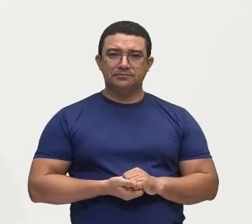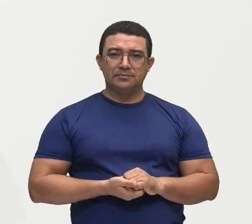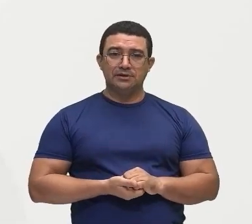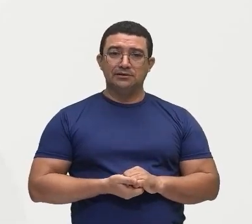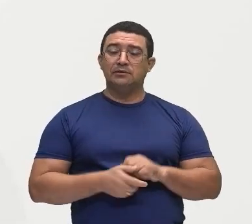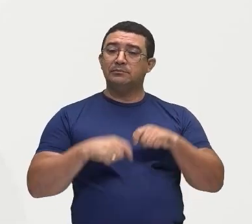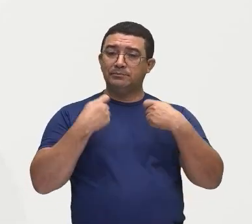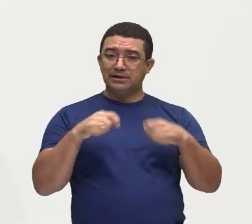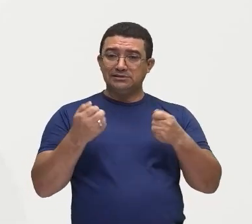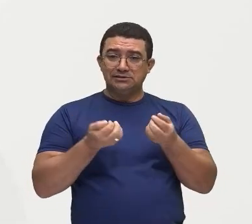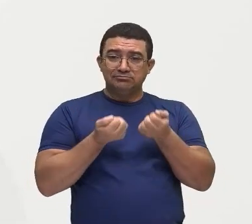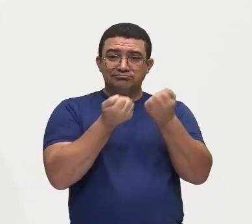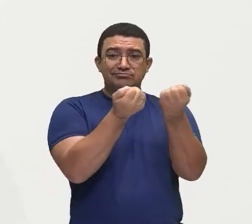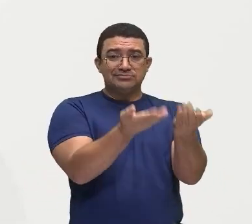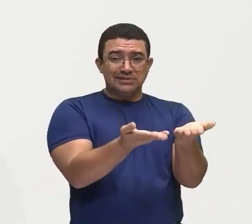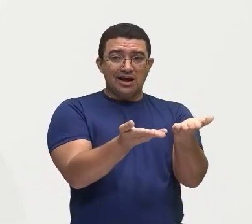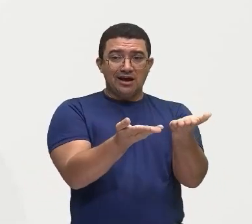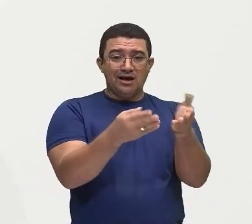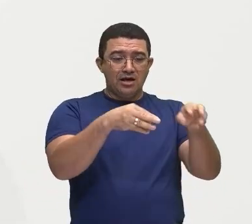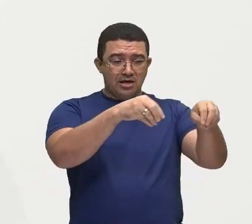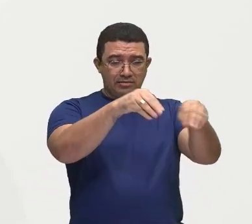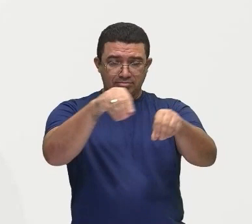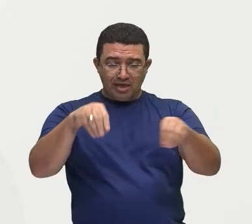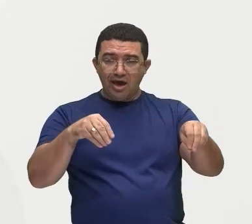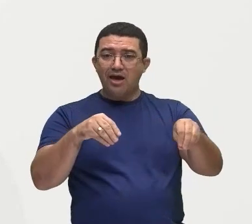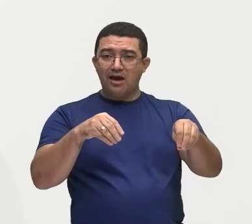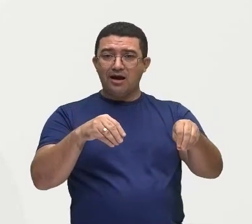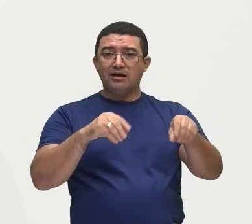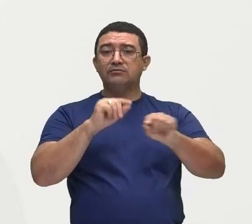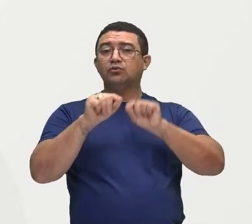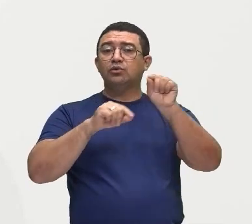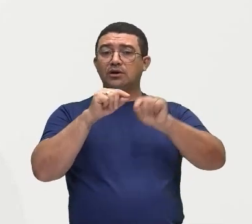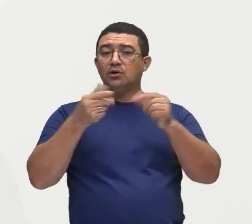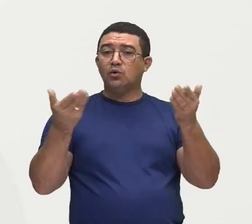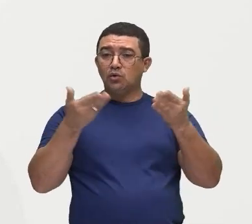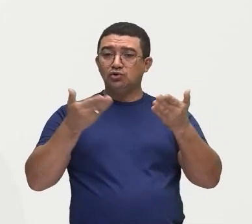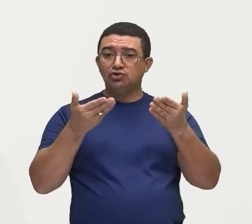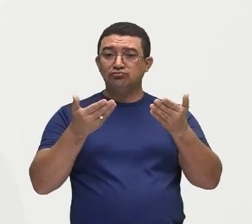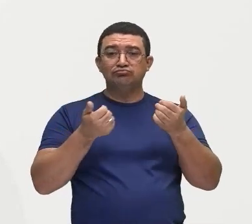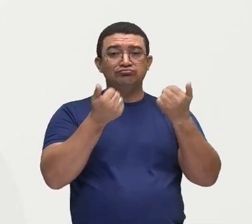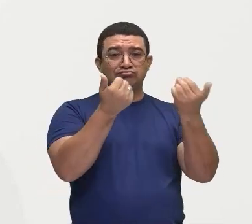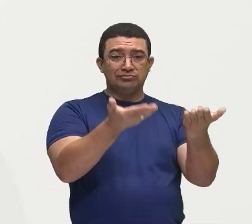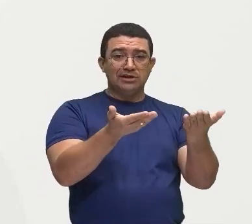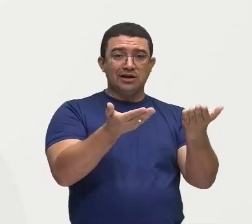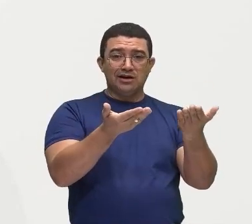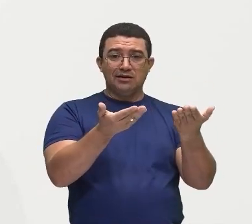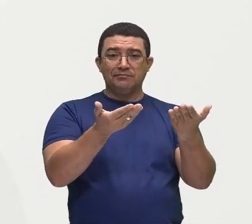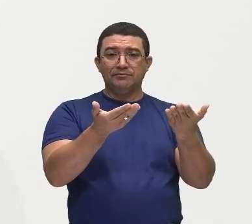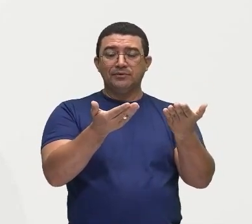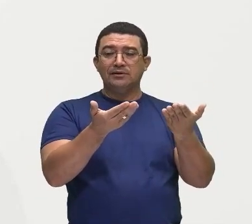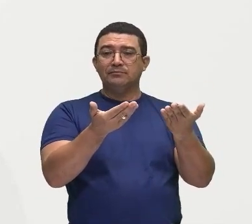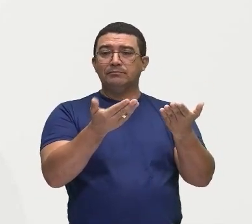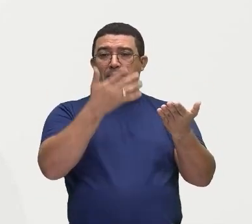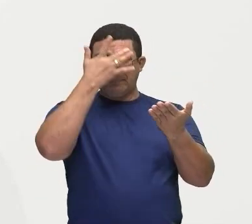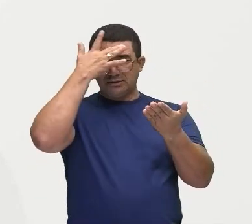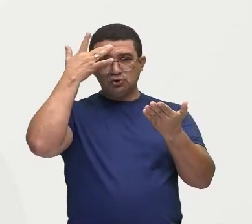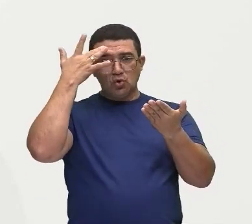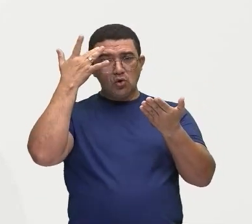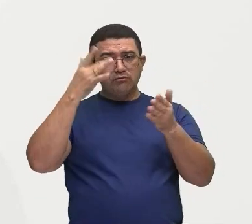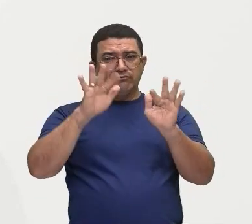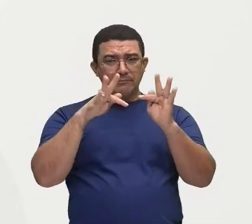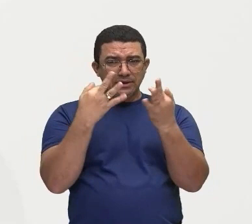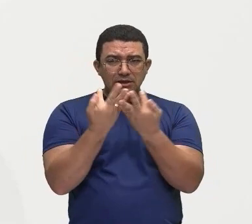essas terras, Transformar esses lotes de terras no que a gente pode chamar em minifúndios, né?